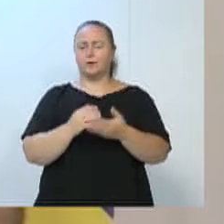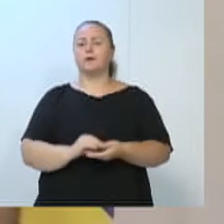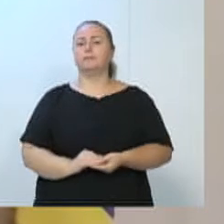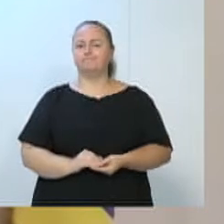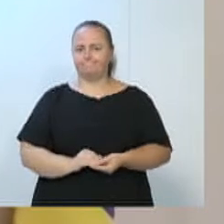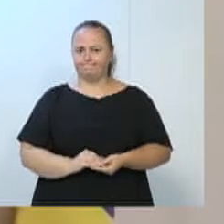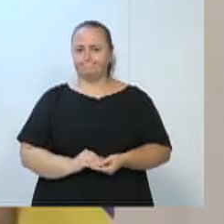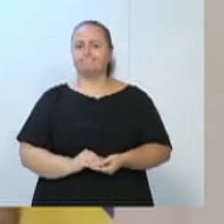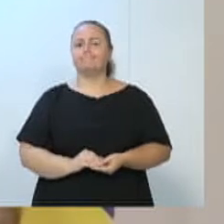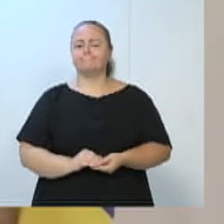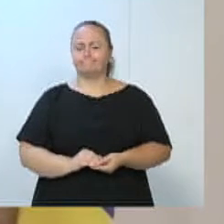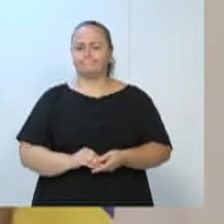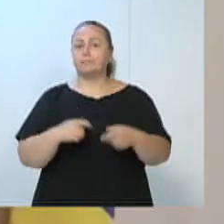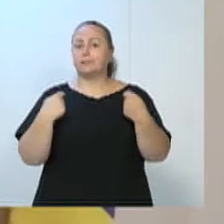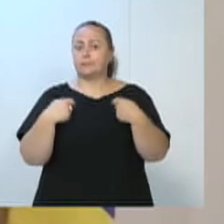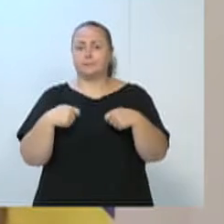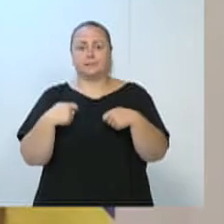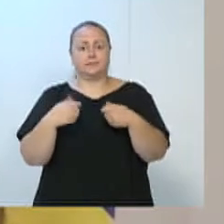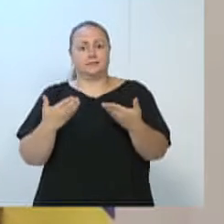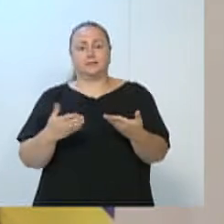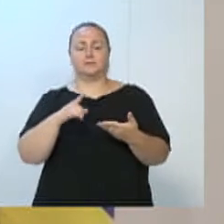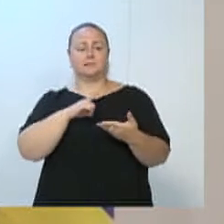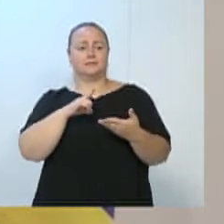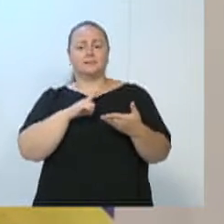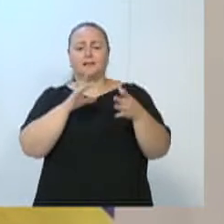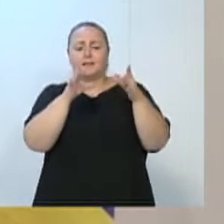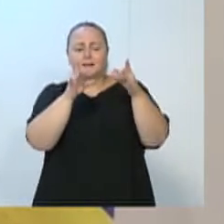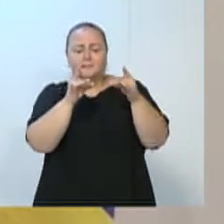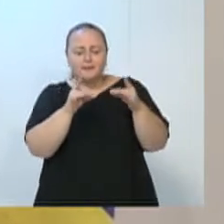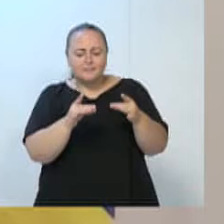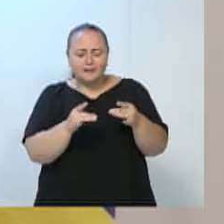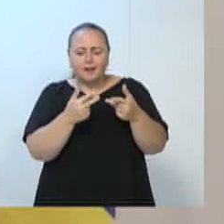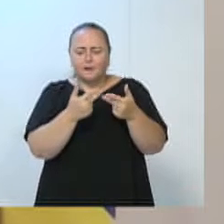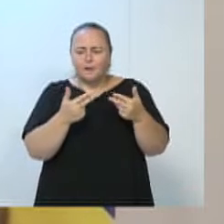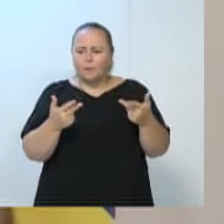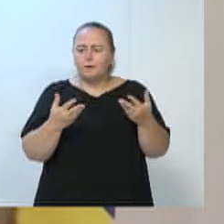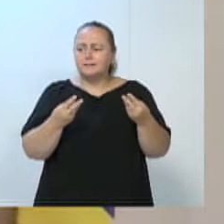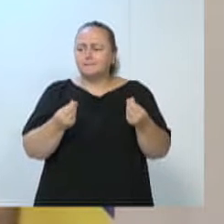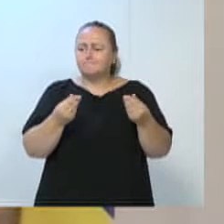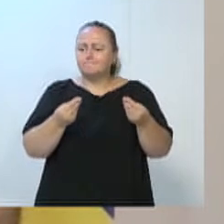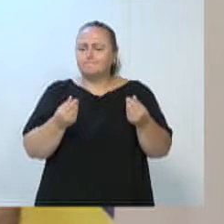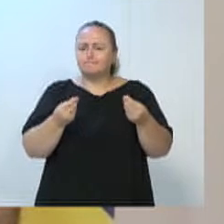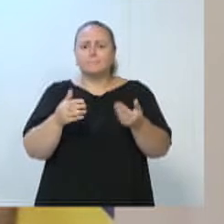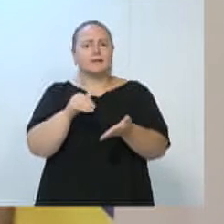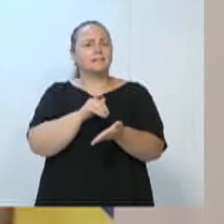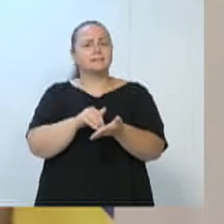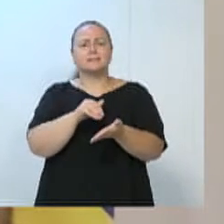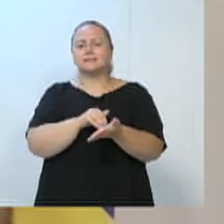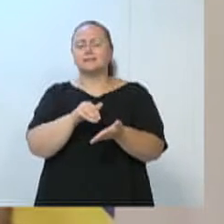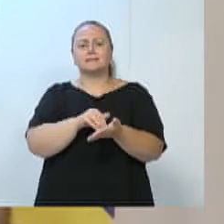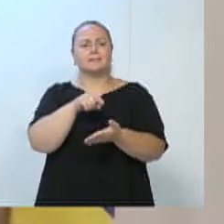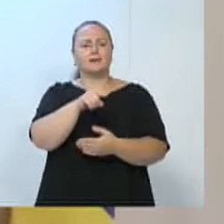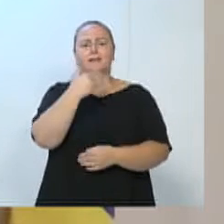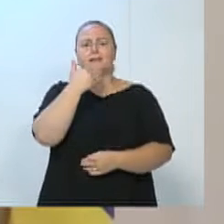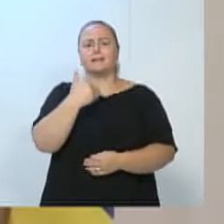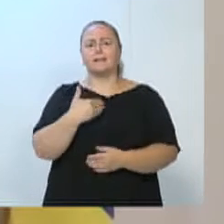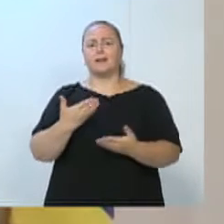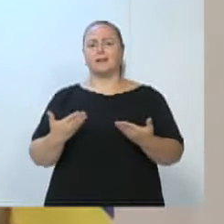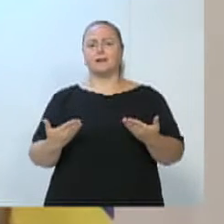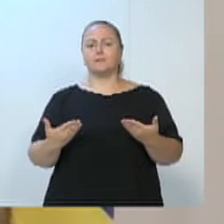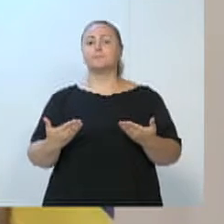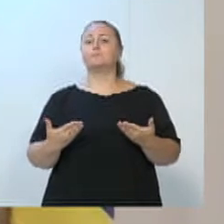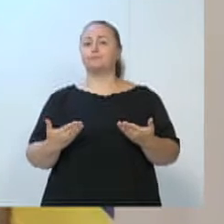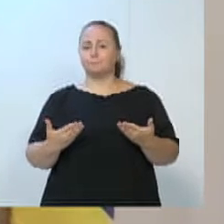algumas peculiaridades que são pedidos que os secretários escolares pedem para